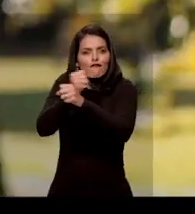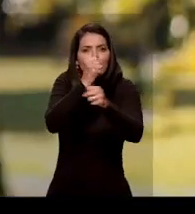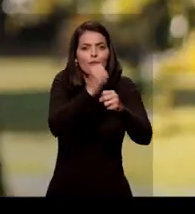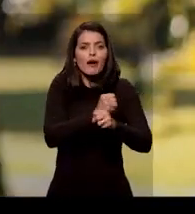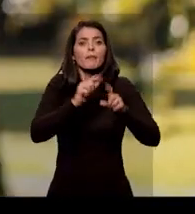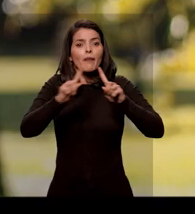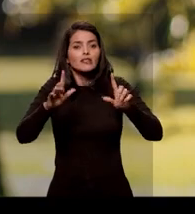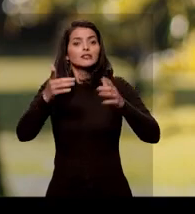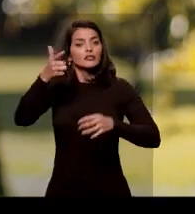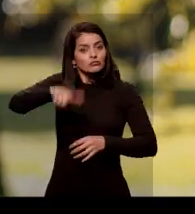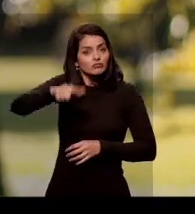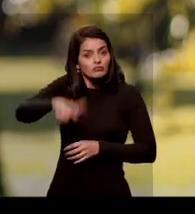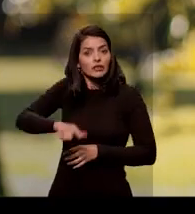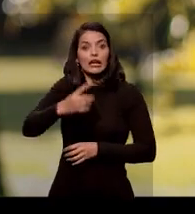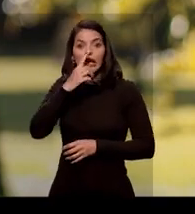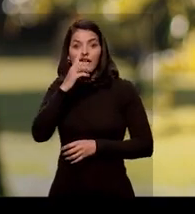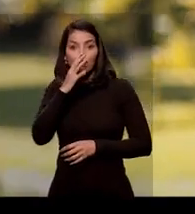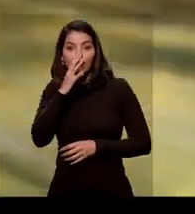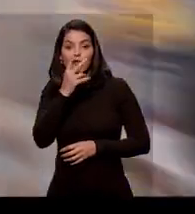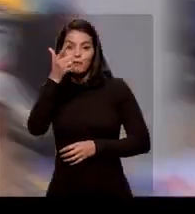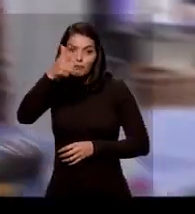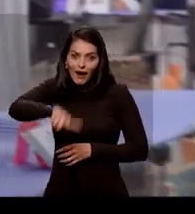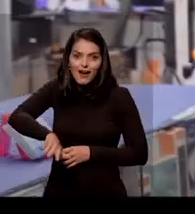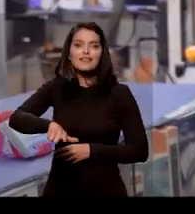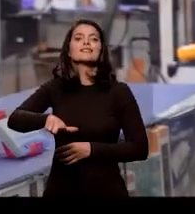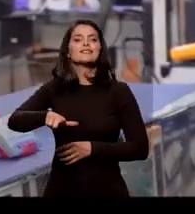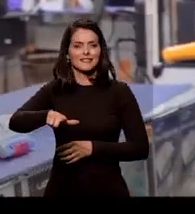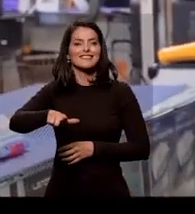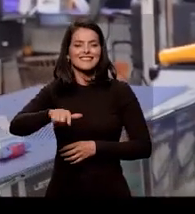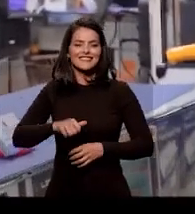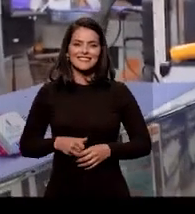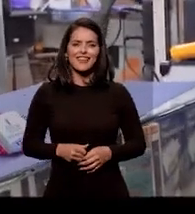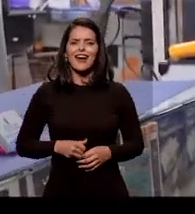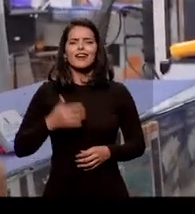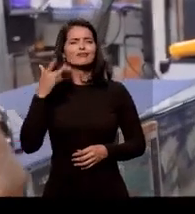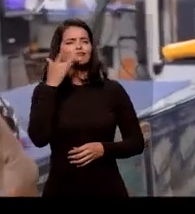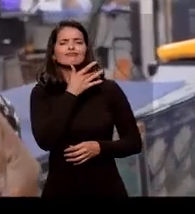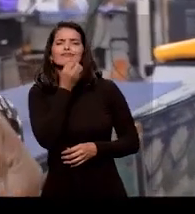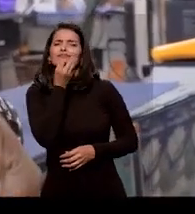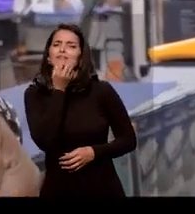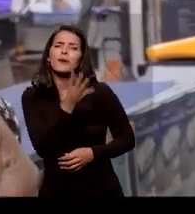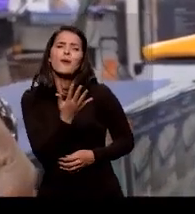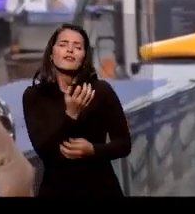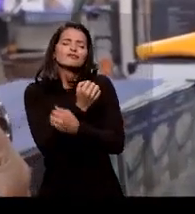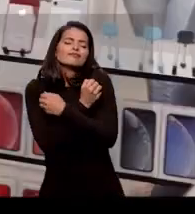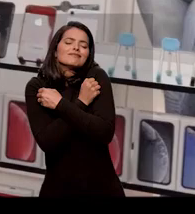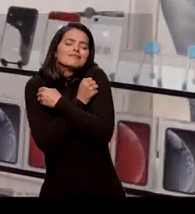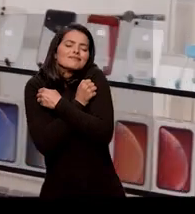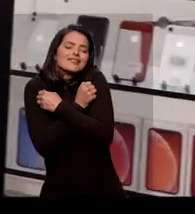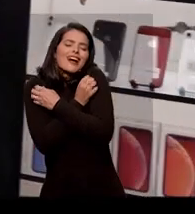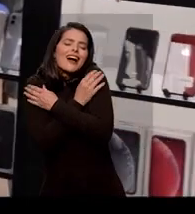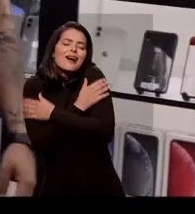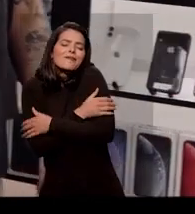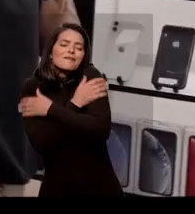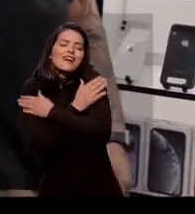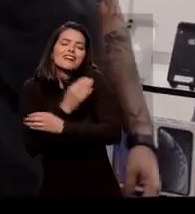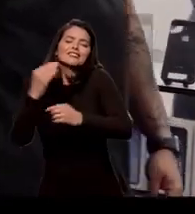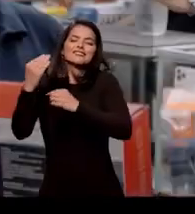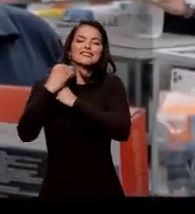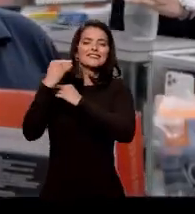já está acontecendo. Então a gente quer ver isso cada vez mais. É muito gostoso realmente esse abraço, esse